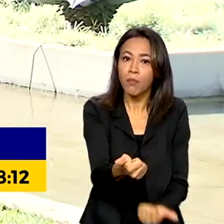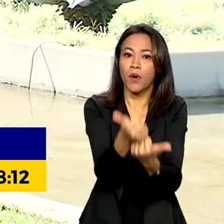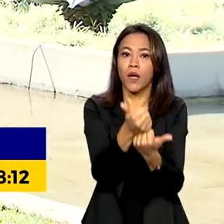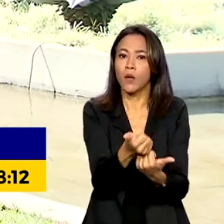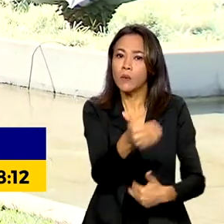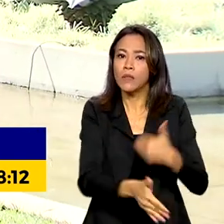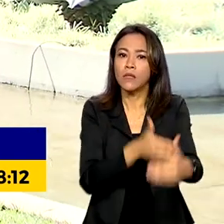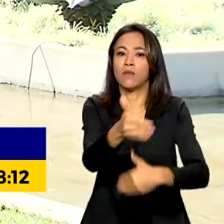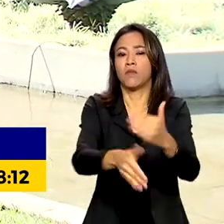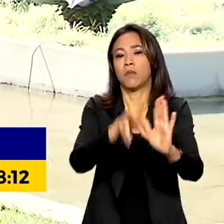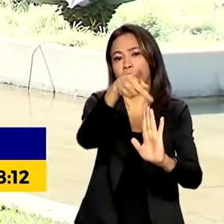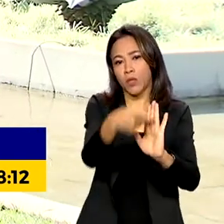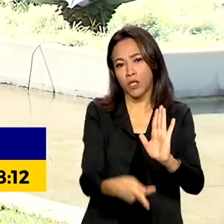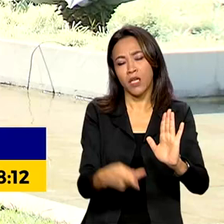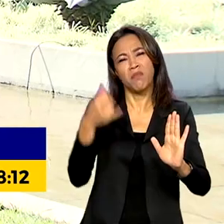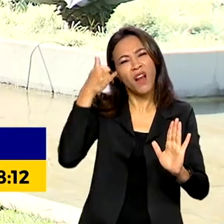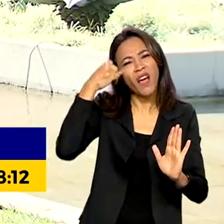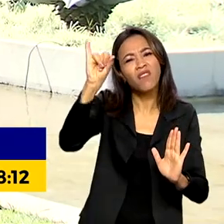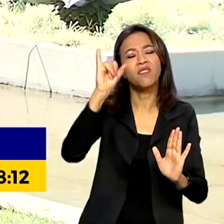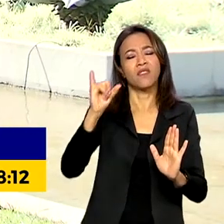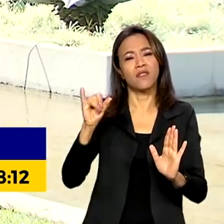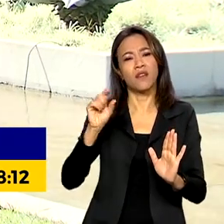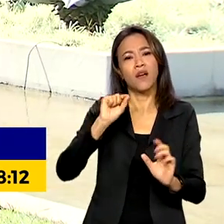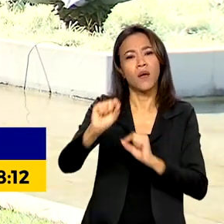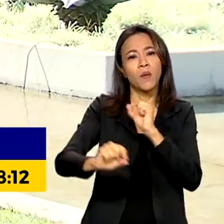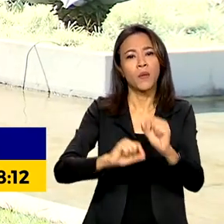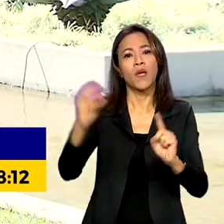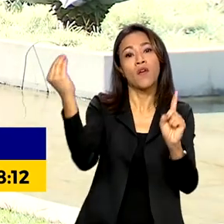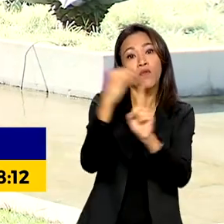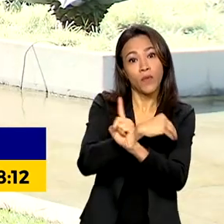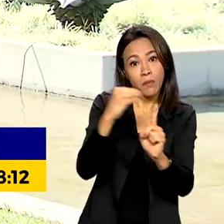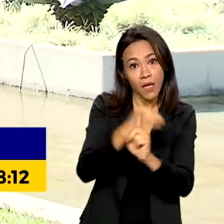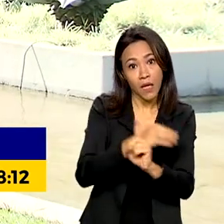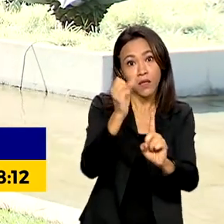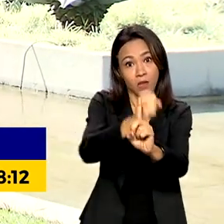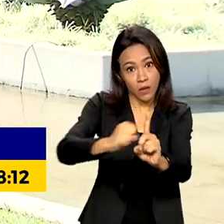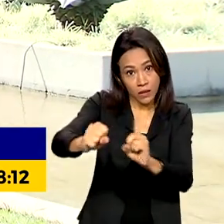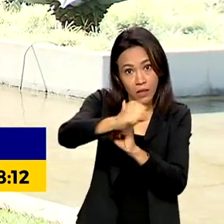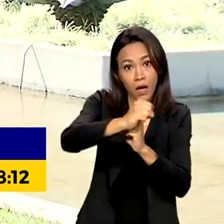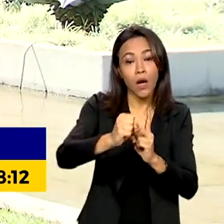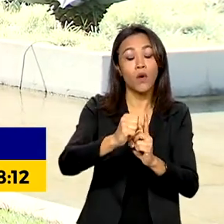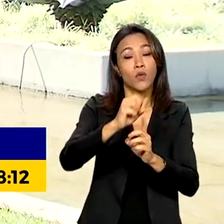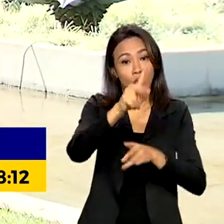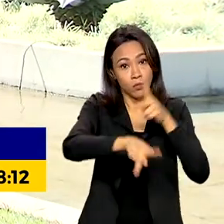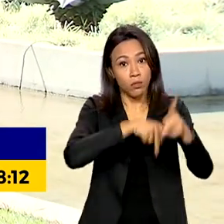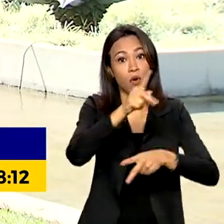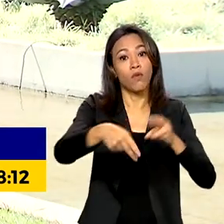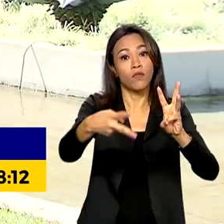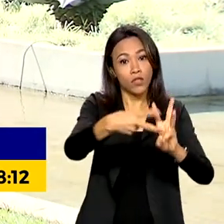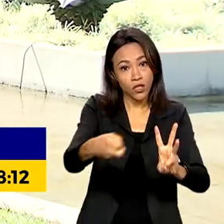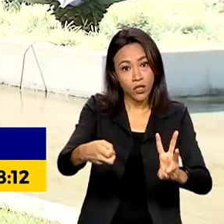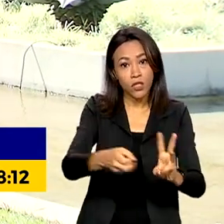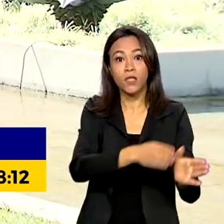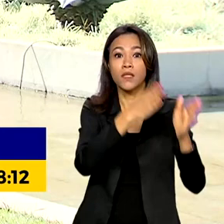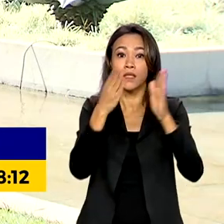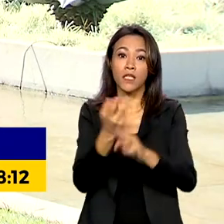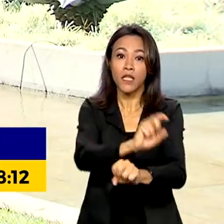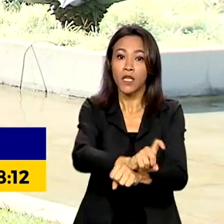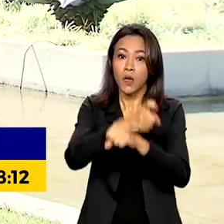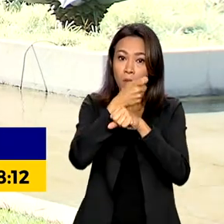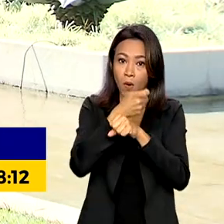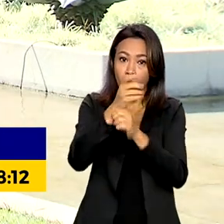projetos para combater situações de vulnerabilidade social de povos indígenas, quilombolas,